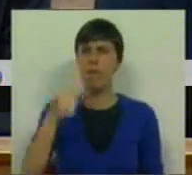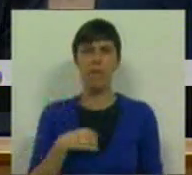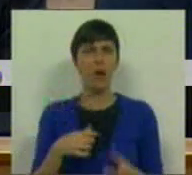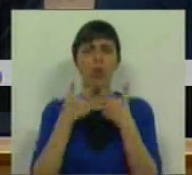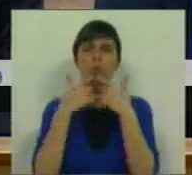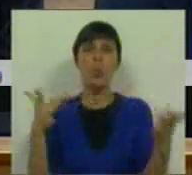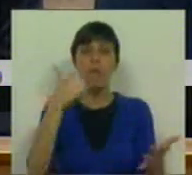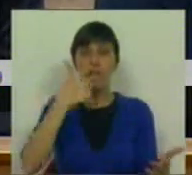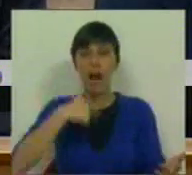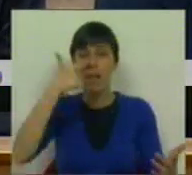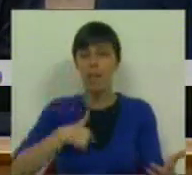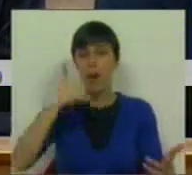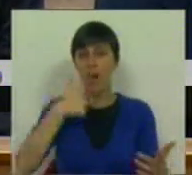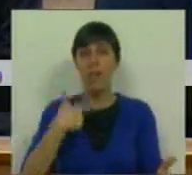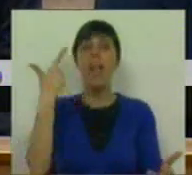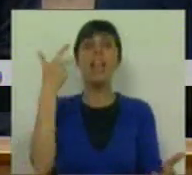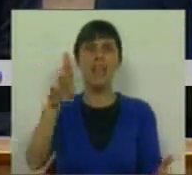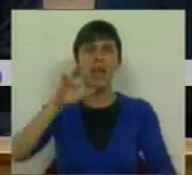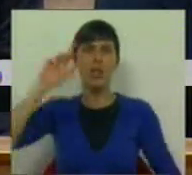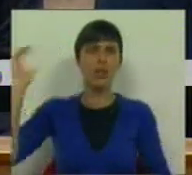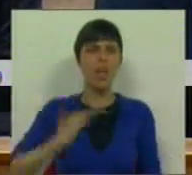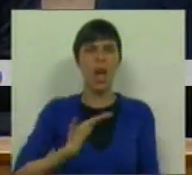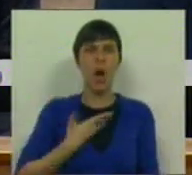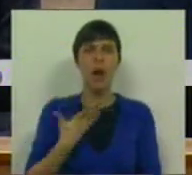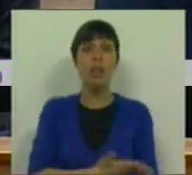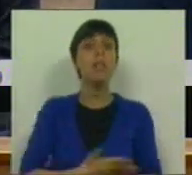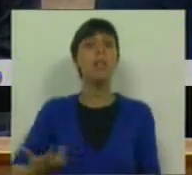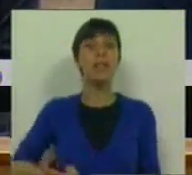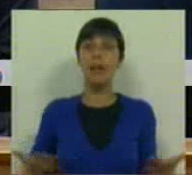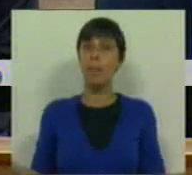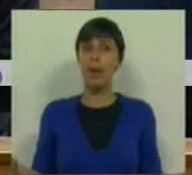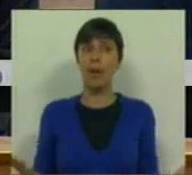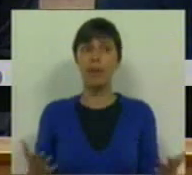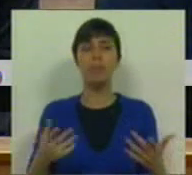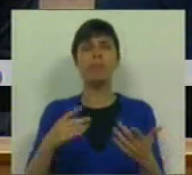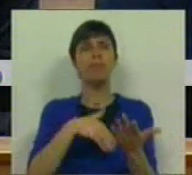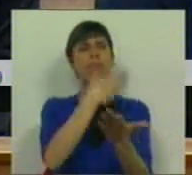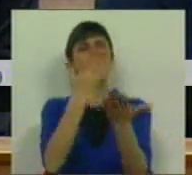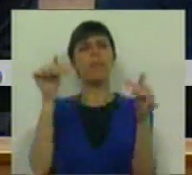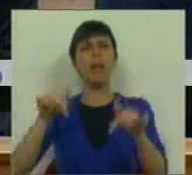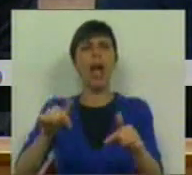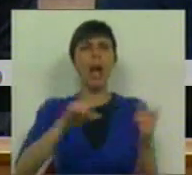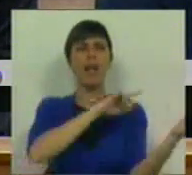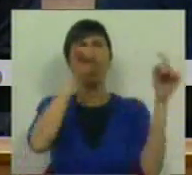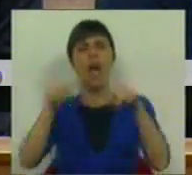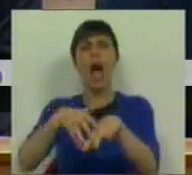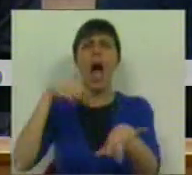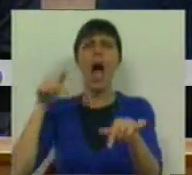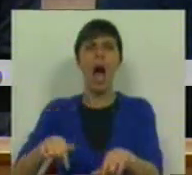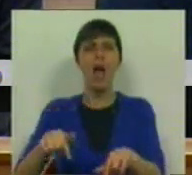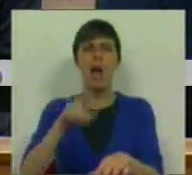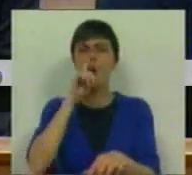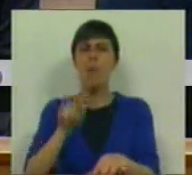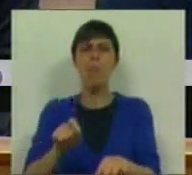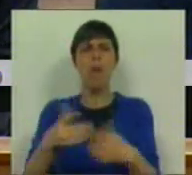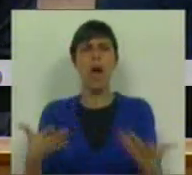em tudo. Vai ter a taxa histórica de desemprego. E apresenta-se aqui, nesta Assembleia, neste